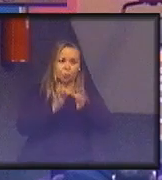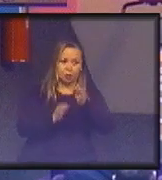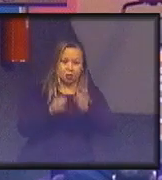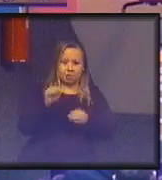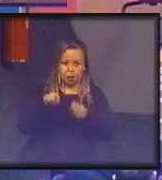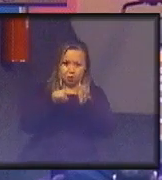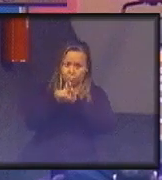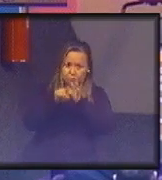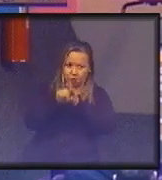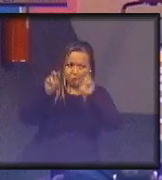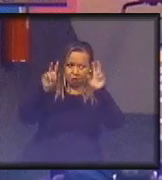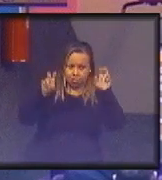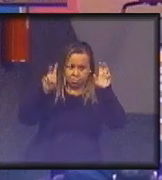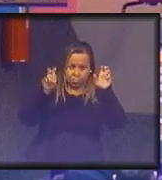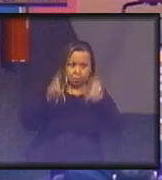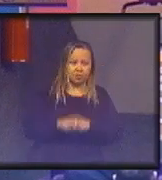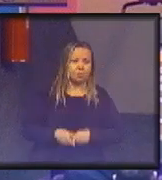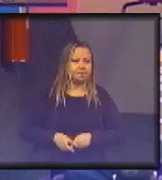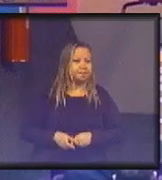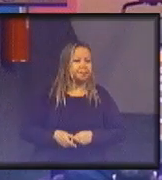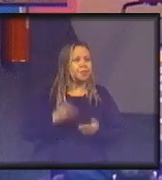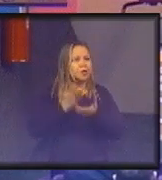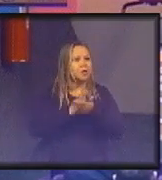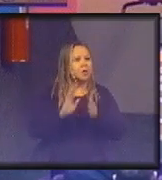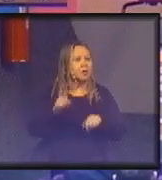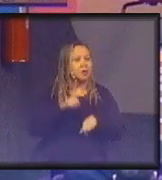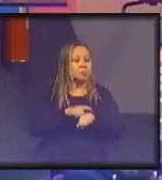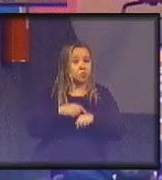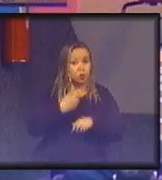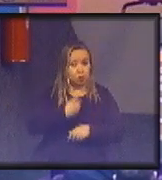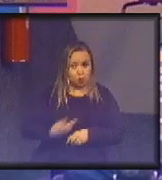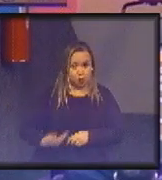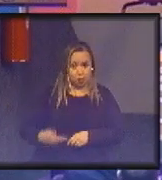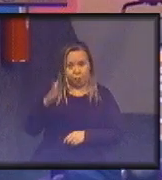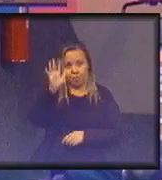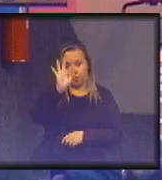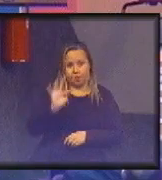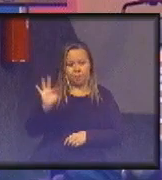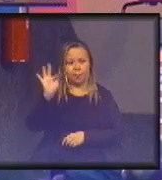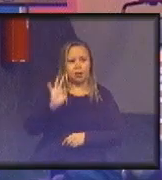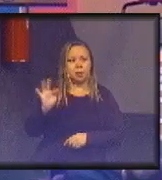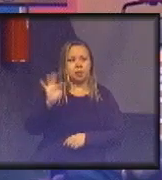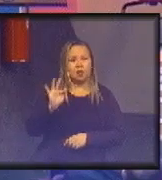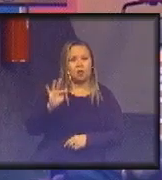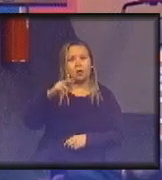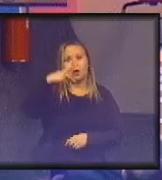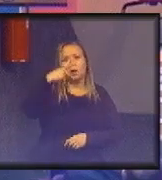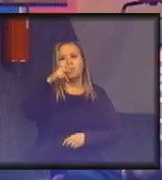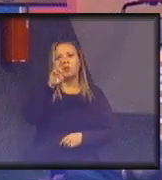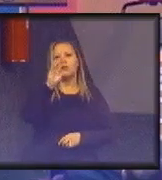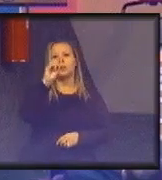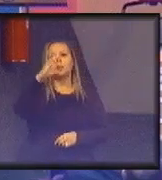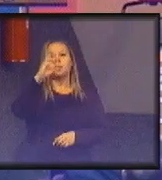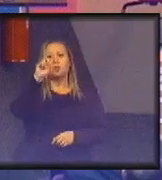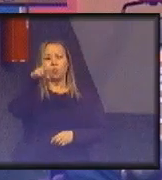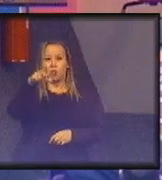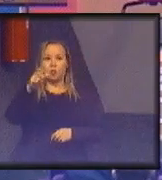do ar, que eu tenho 49 segundos. O governo federal, através do Proconvi, fixa padrão.